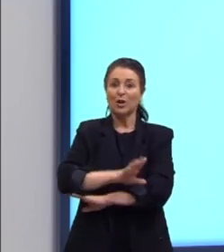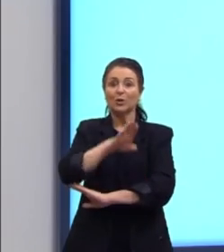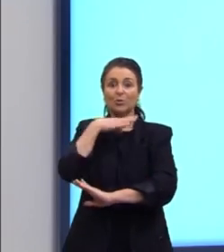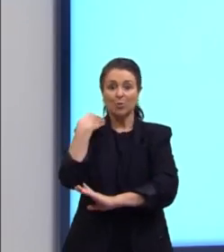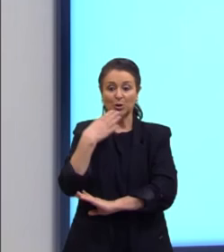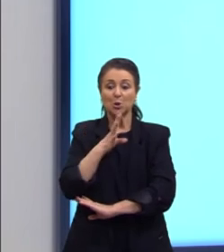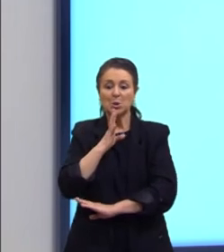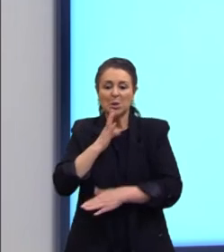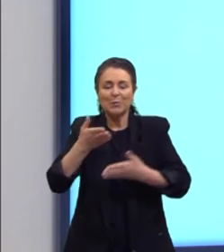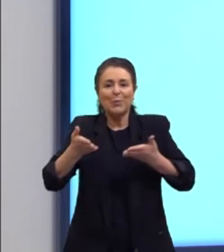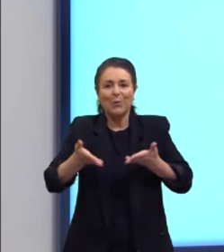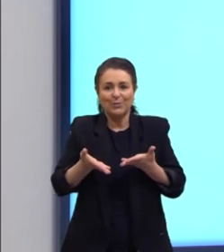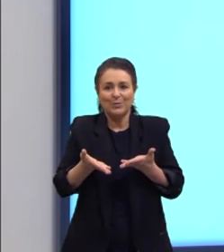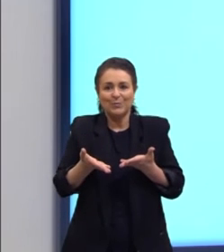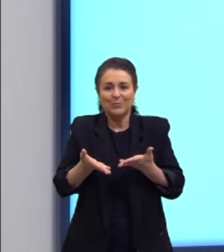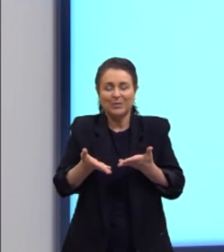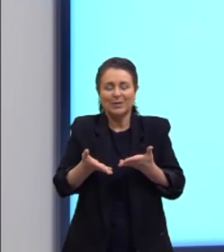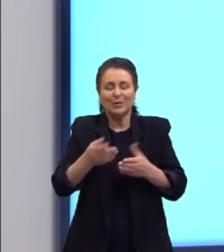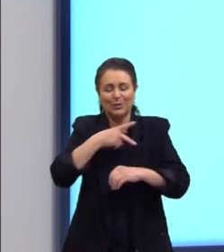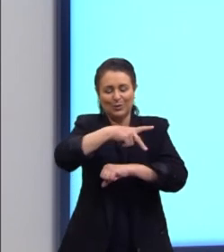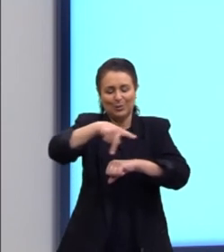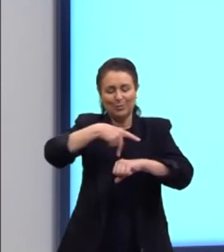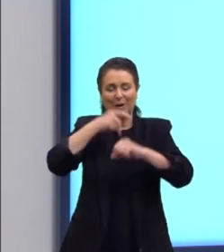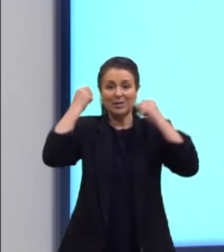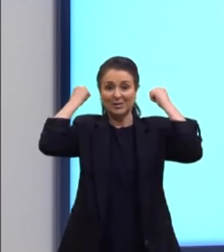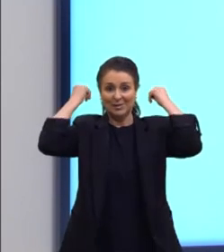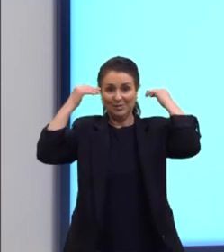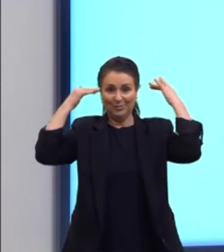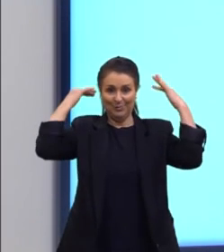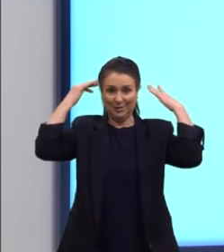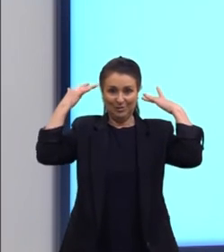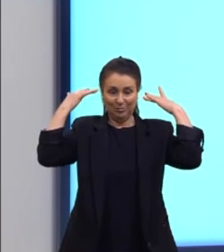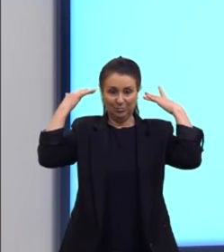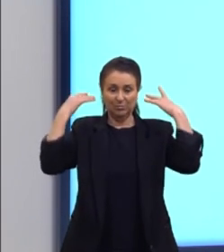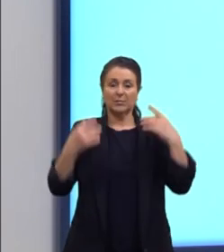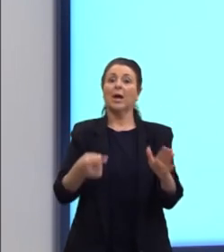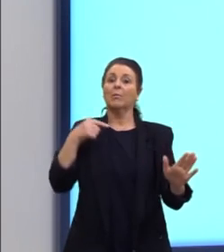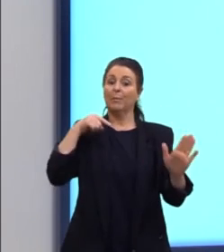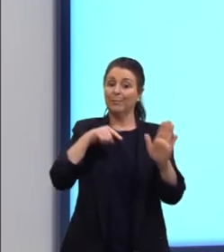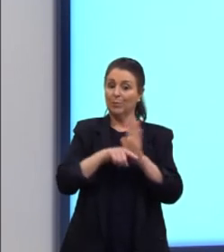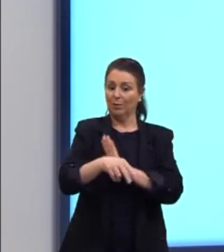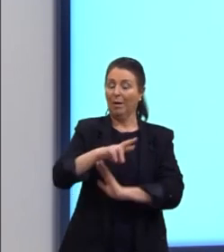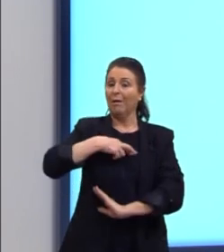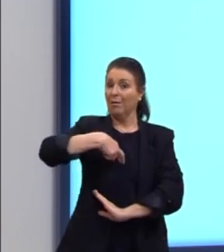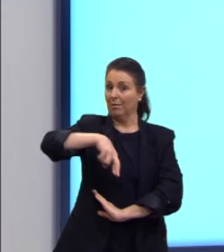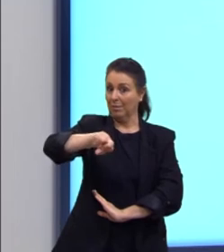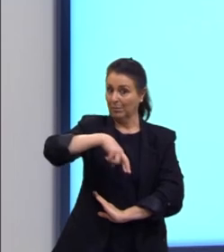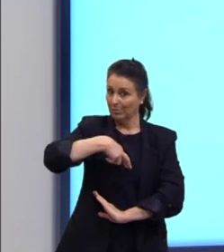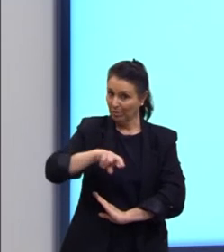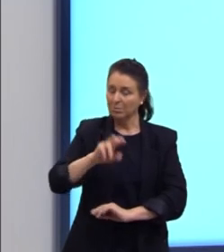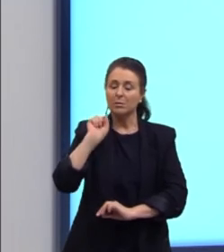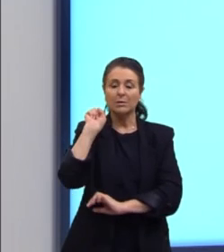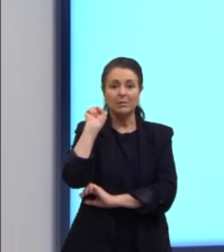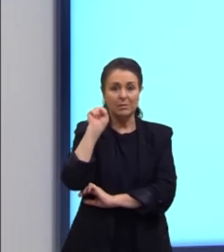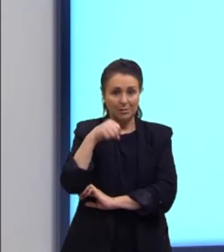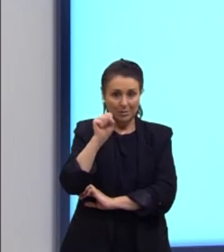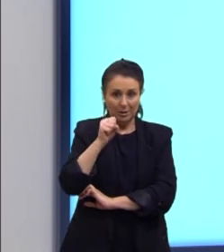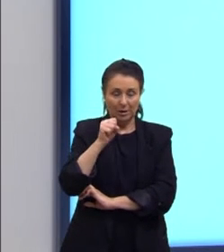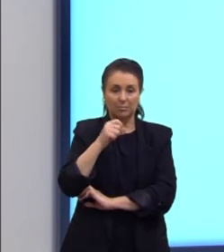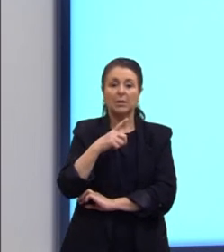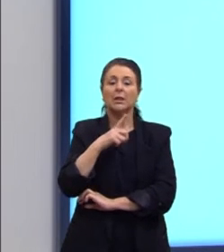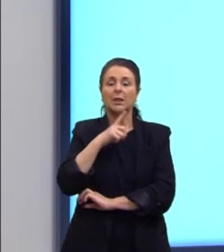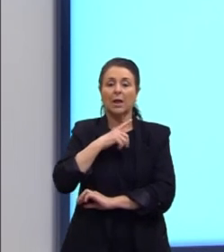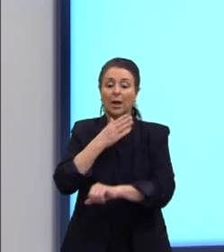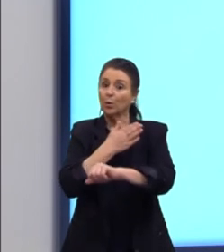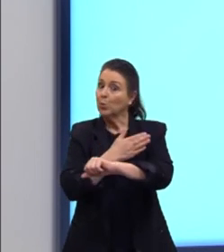hoje no México. É uma questão religiosa, com certeza, trata